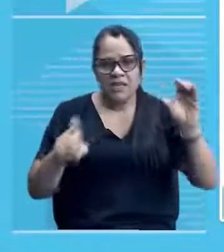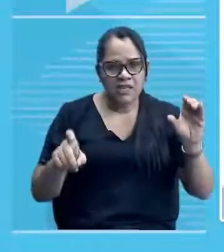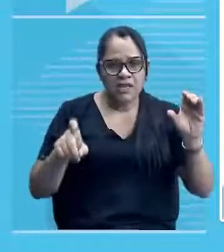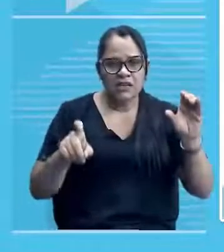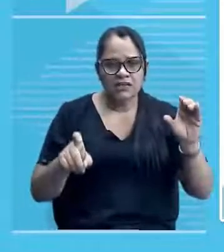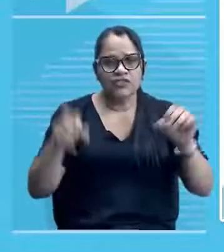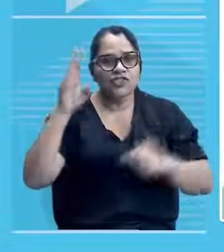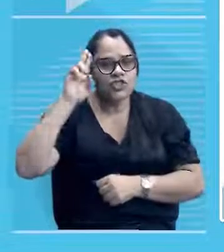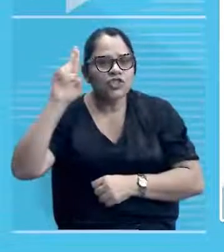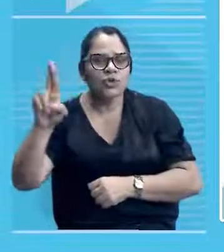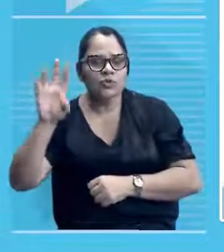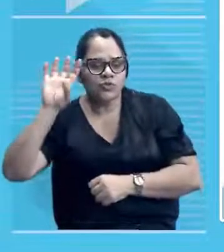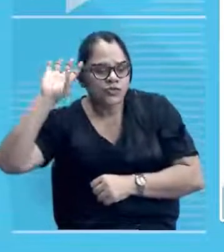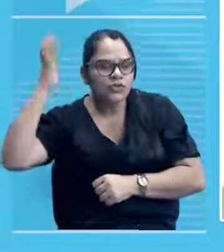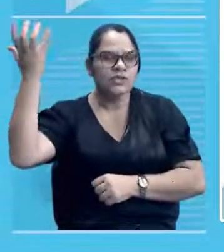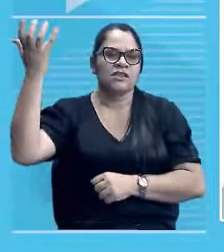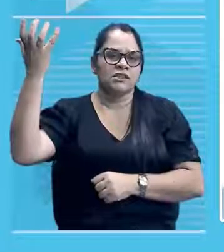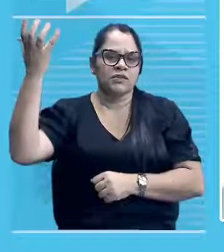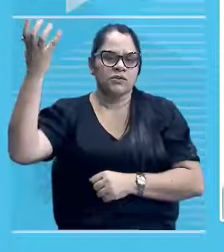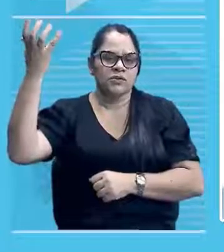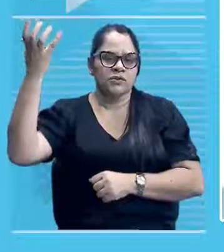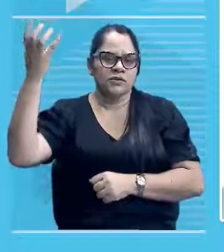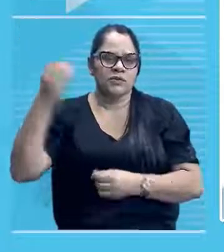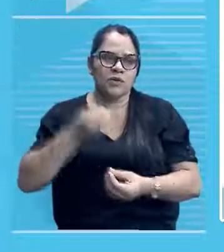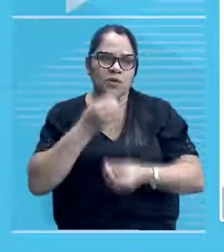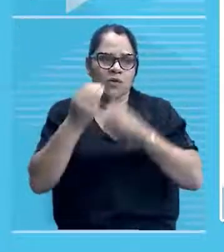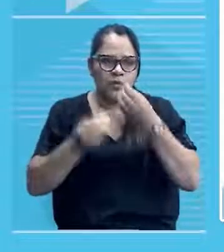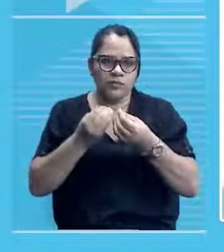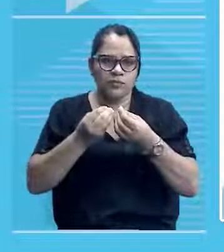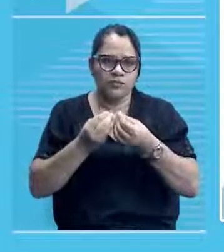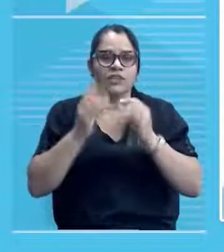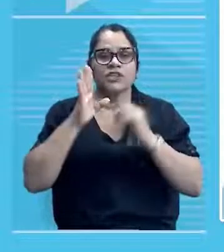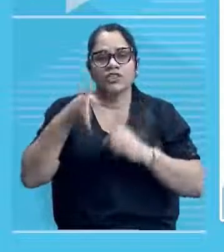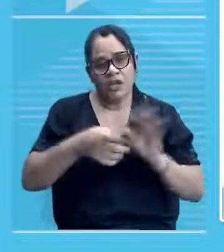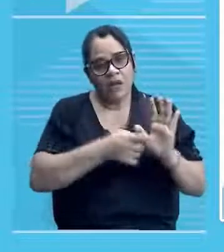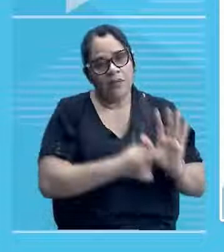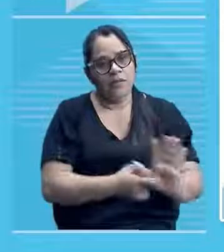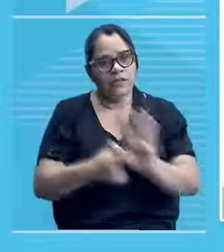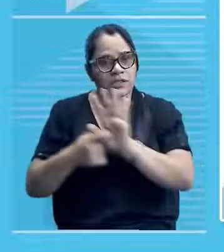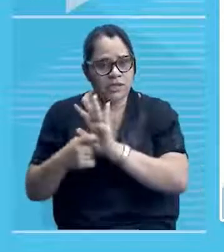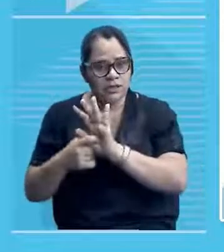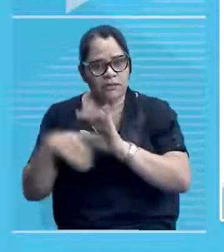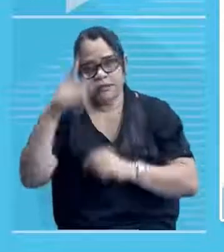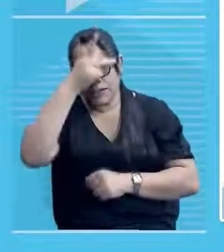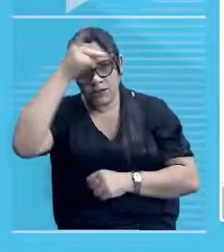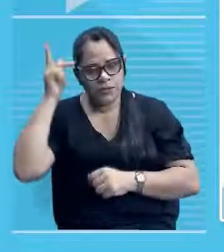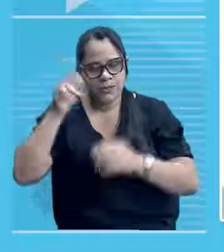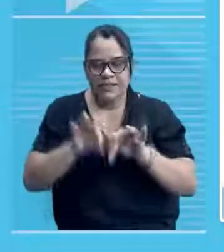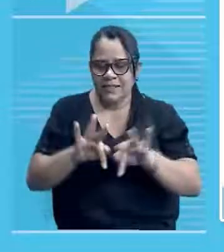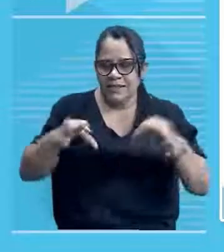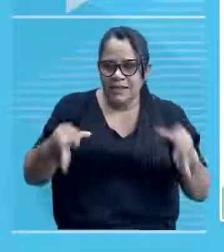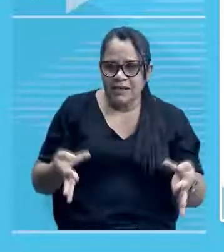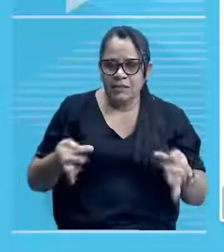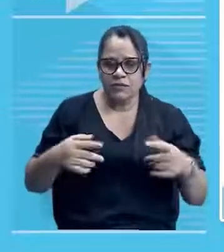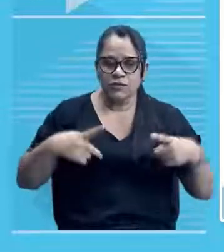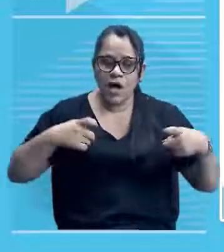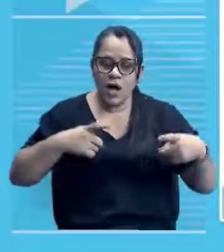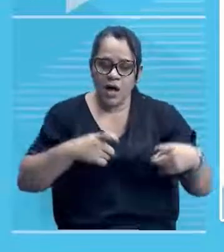decisões. Mas aí, como nós já destacamos, né? Eram pessoas simples, armas